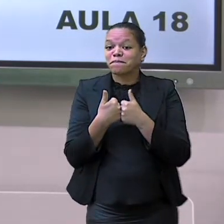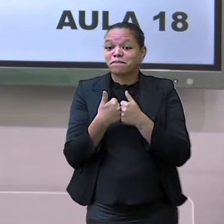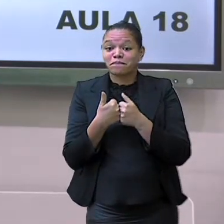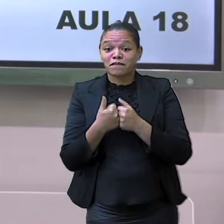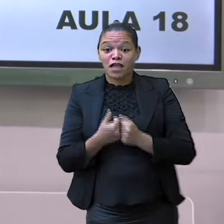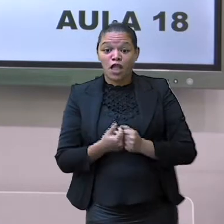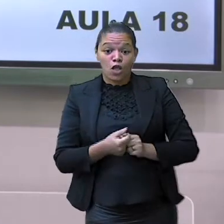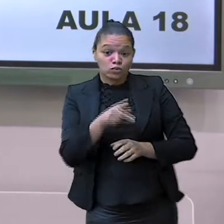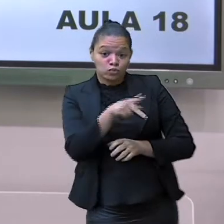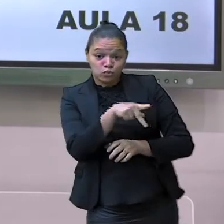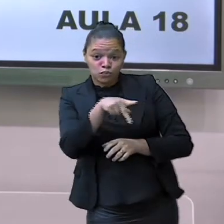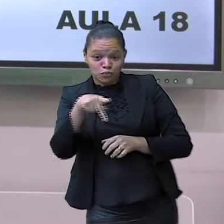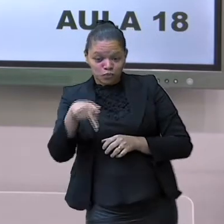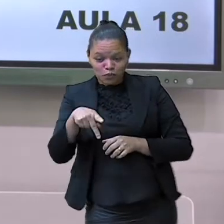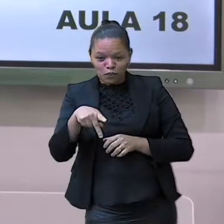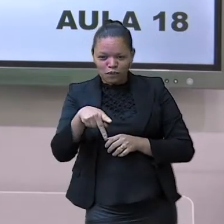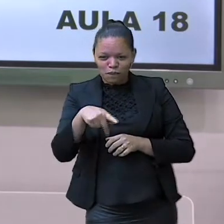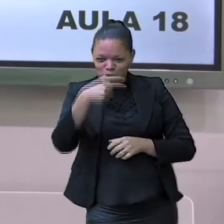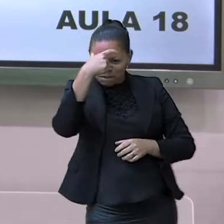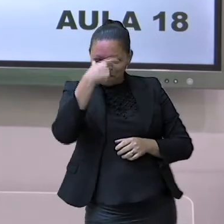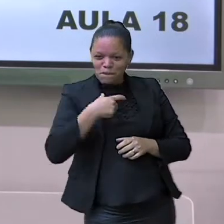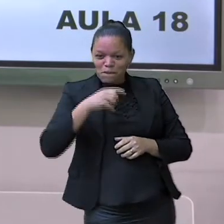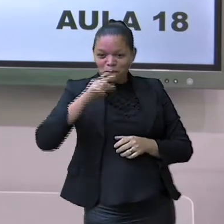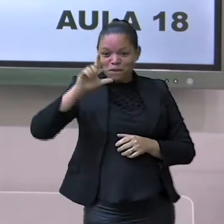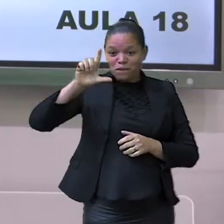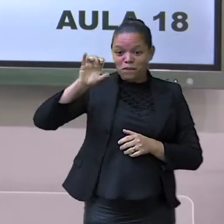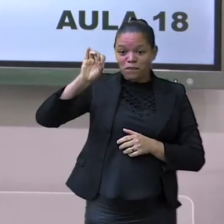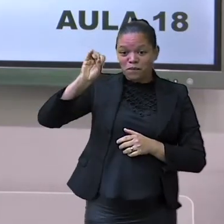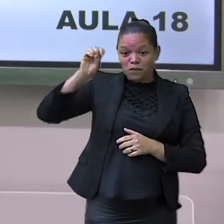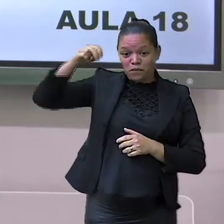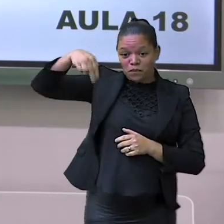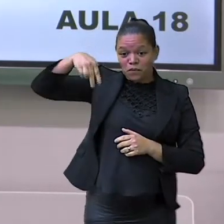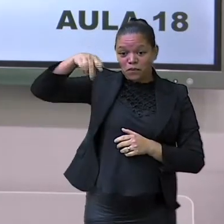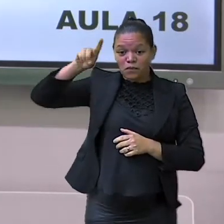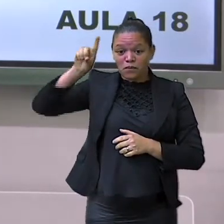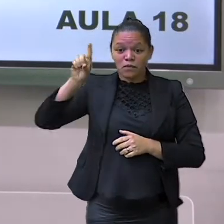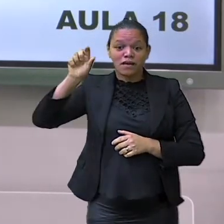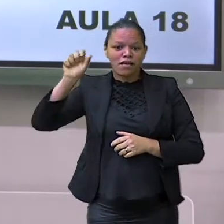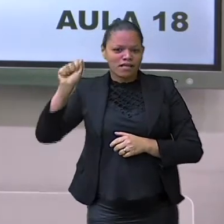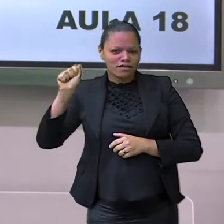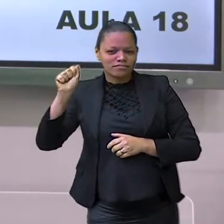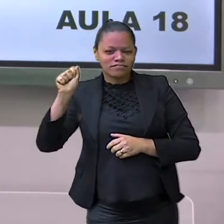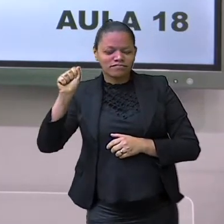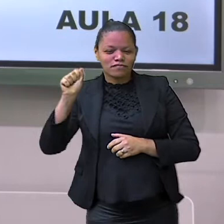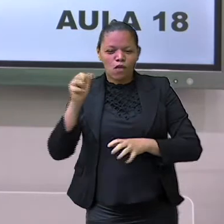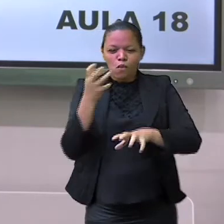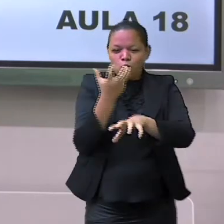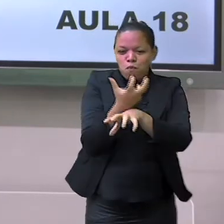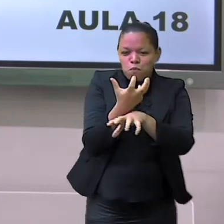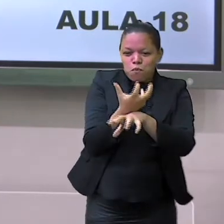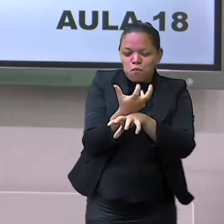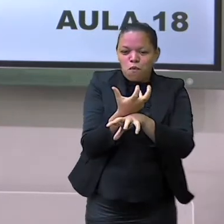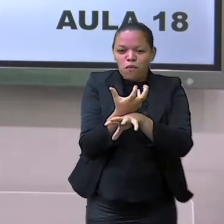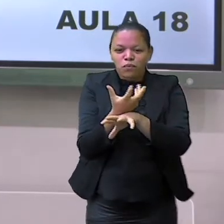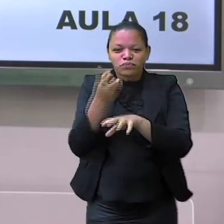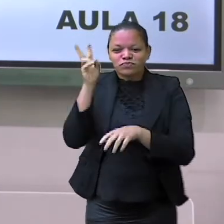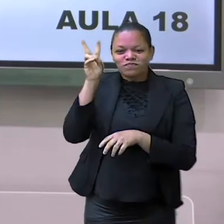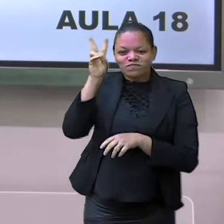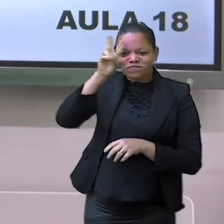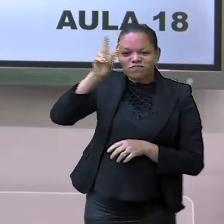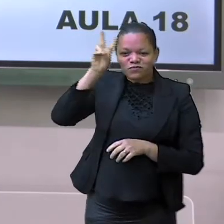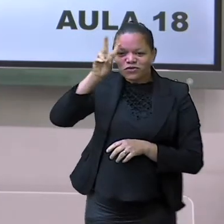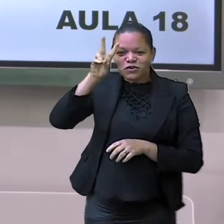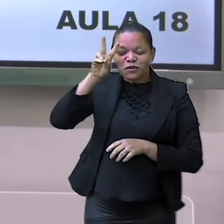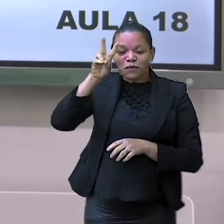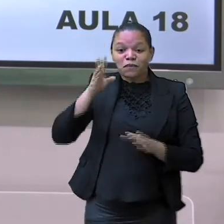Para quem não me conhece, meu nome é professora Linda, responsável pelo componente curricular História.